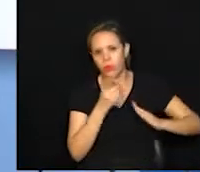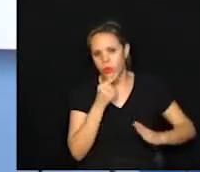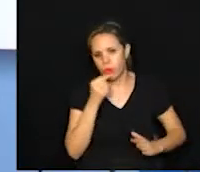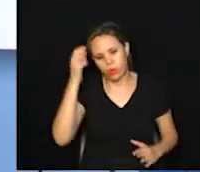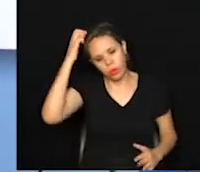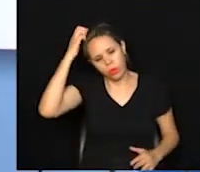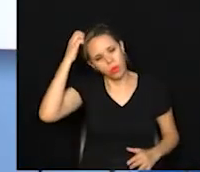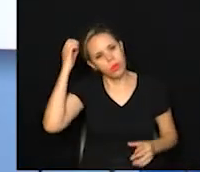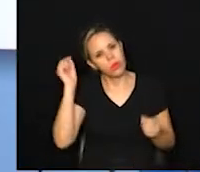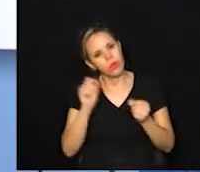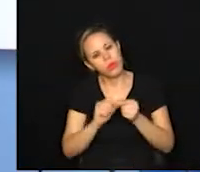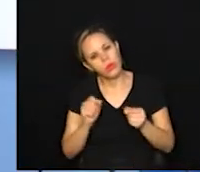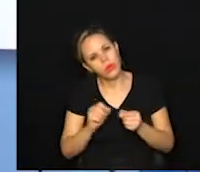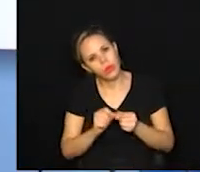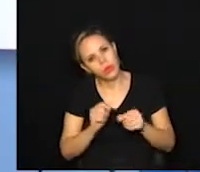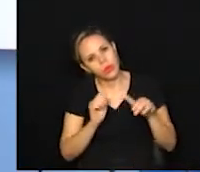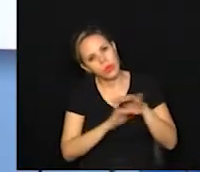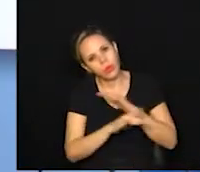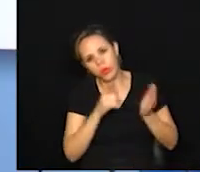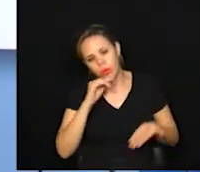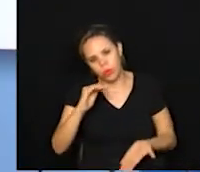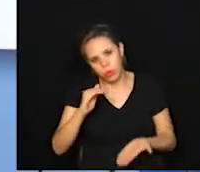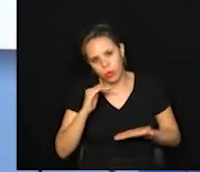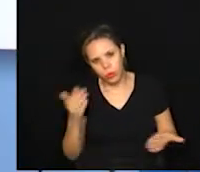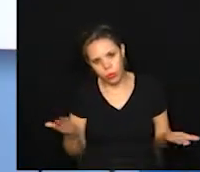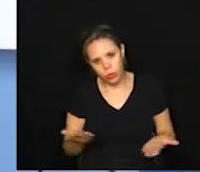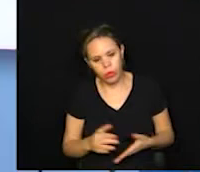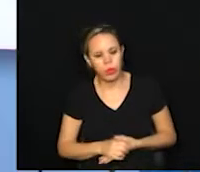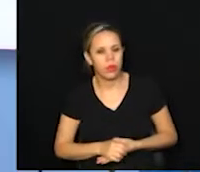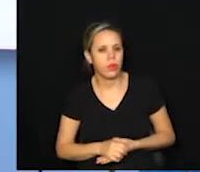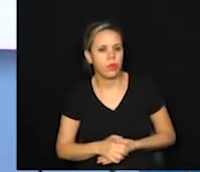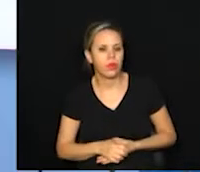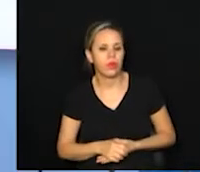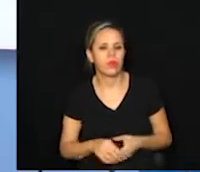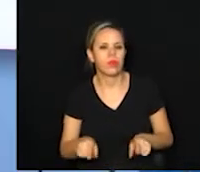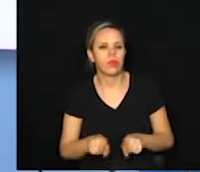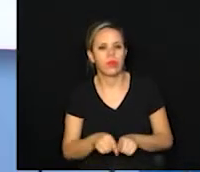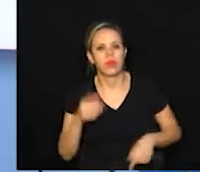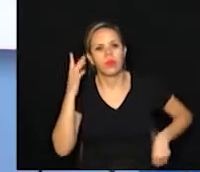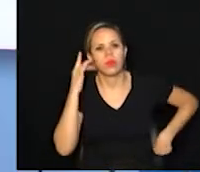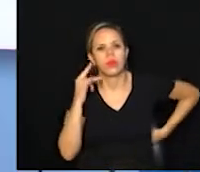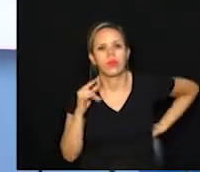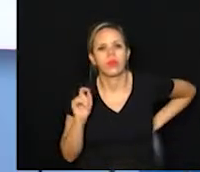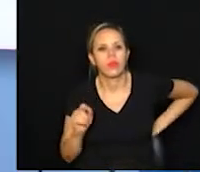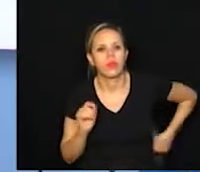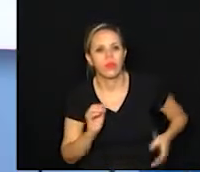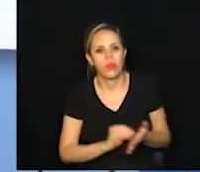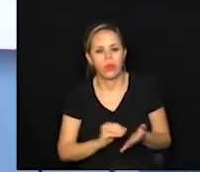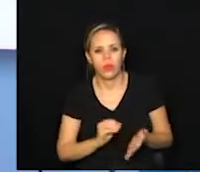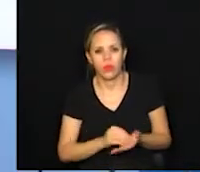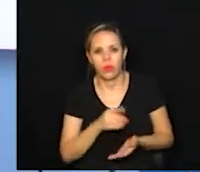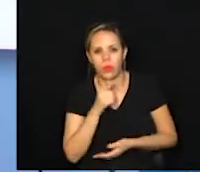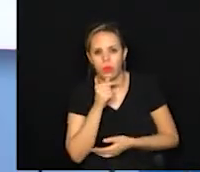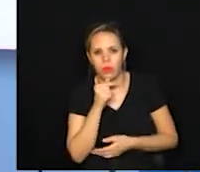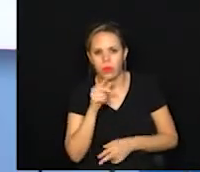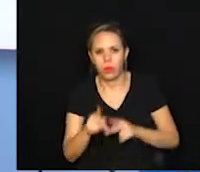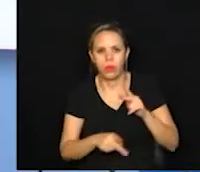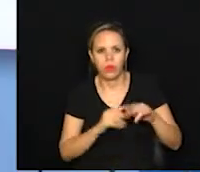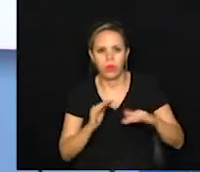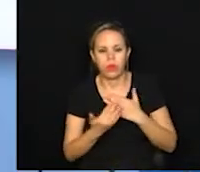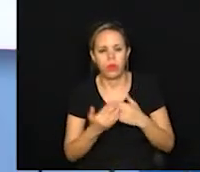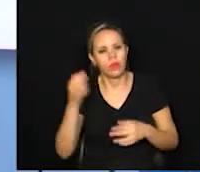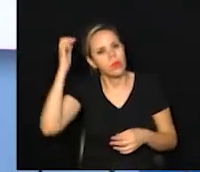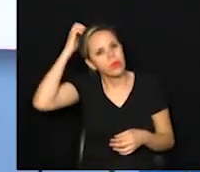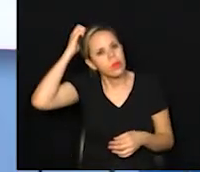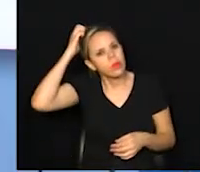devem fazer aí a reserva de água ainda hoje. Também amanhã, quem vai ficar sem água é o pessoal ali da